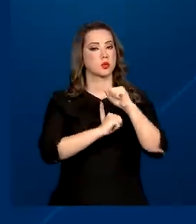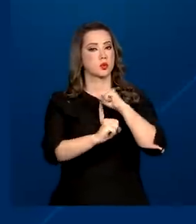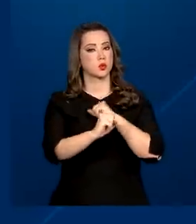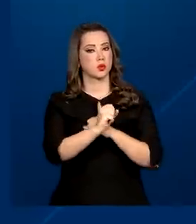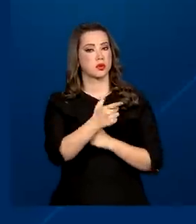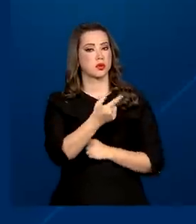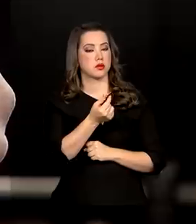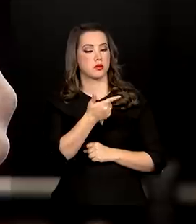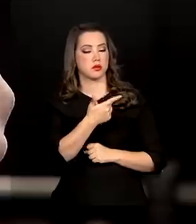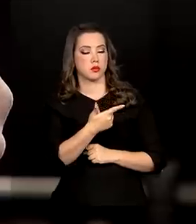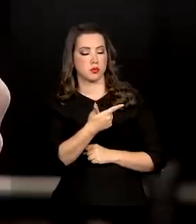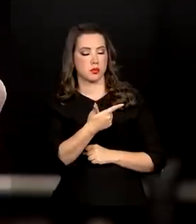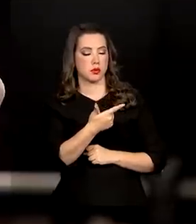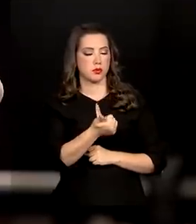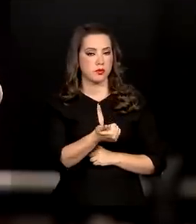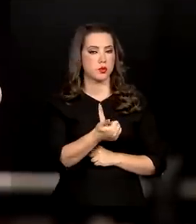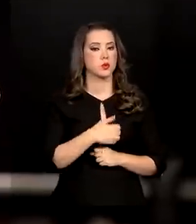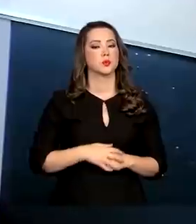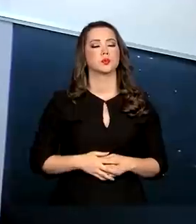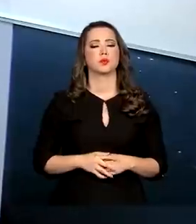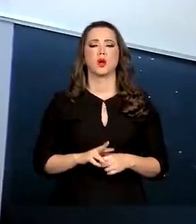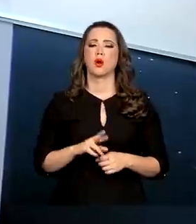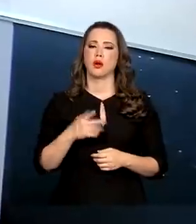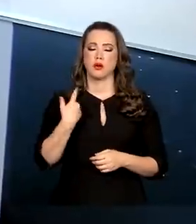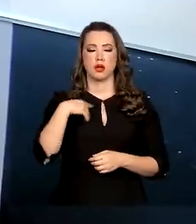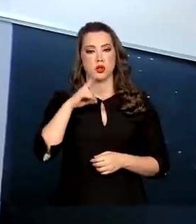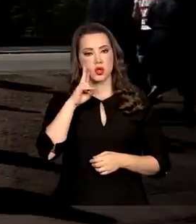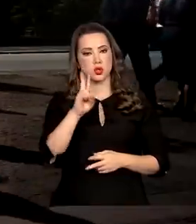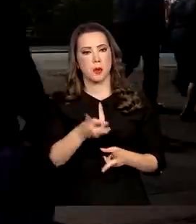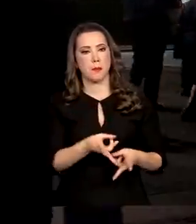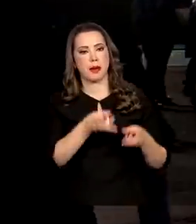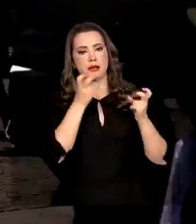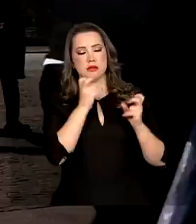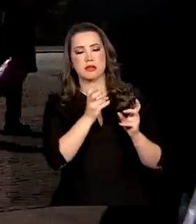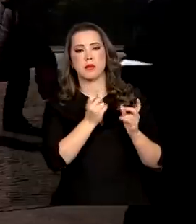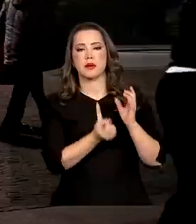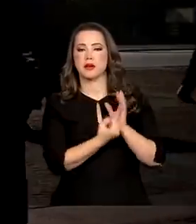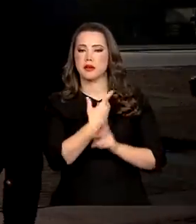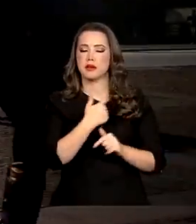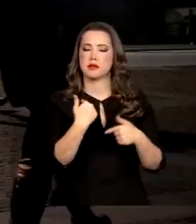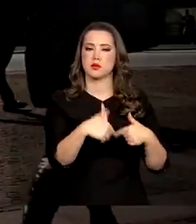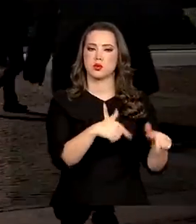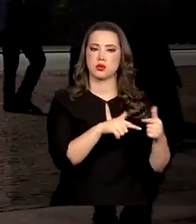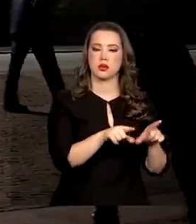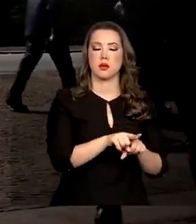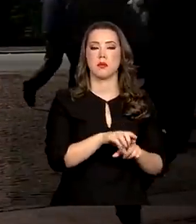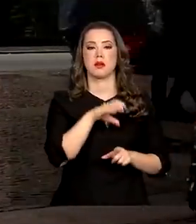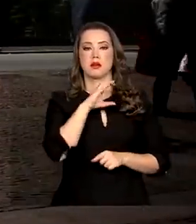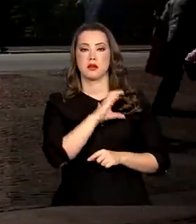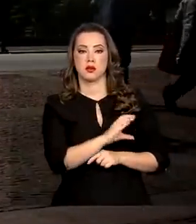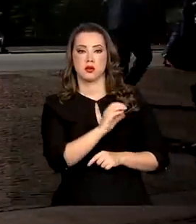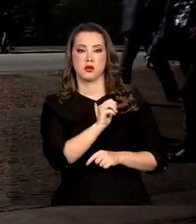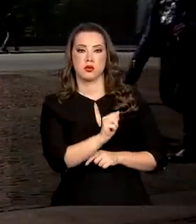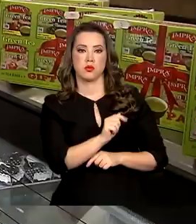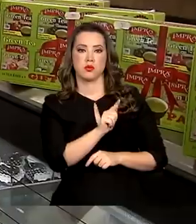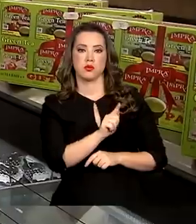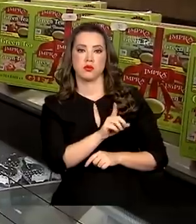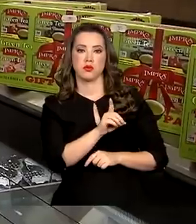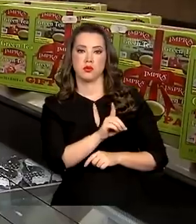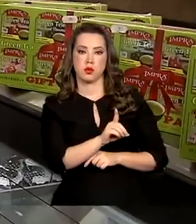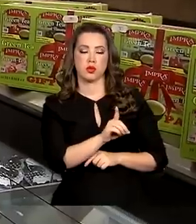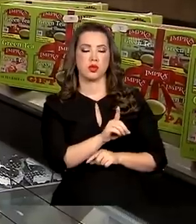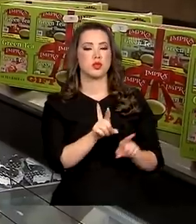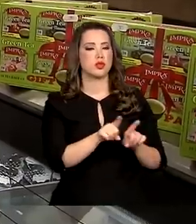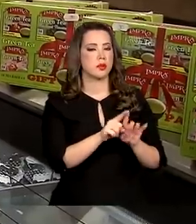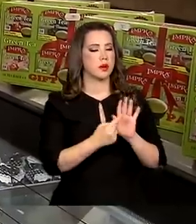2021. Resultado que se reflete na geração de empregos. O Cadastro Geral de Empregados e Desempregados, Caged,